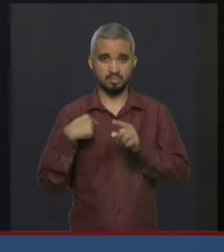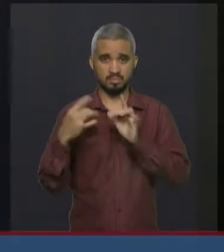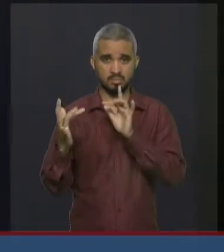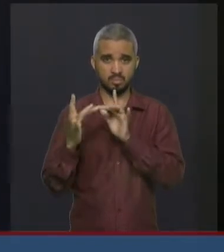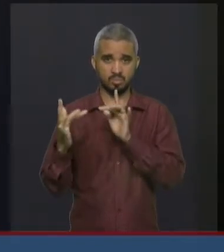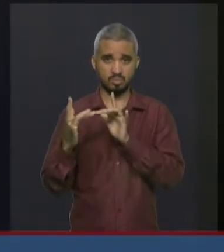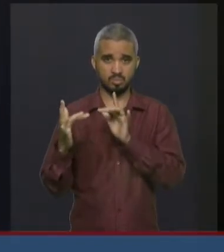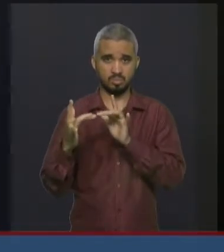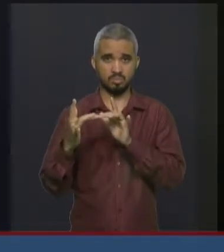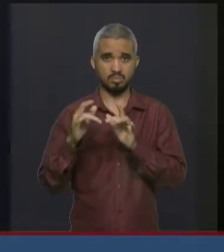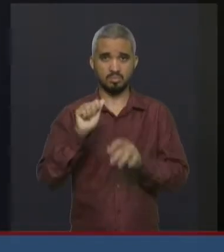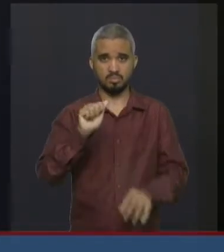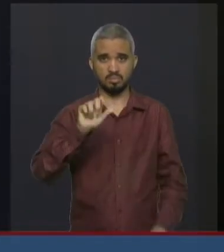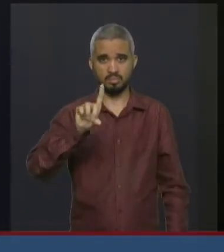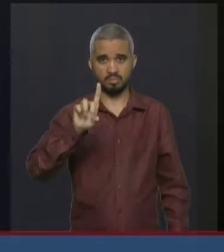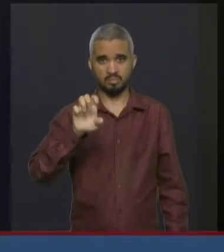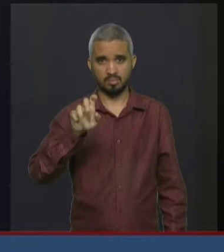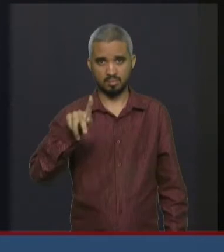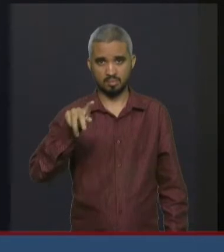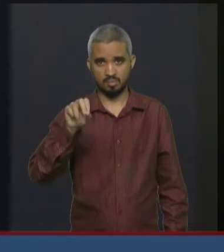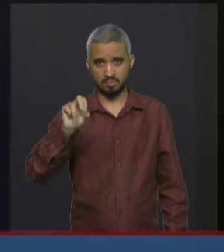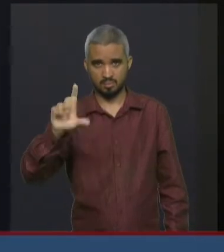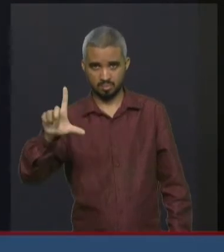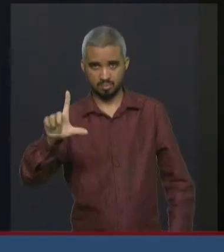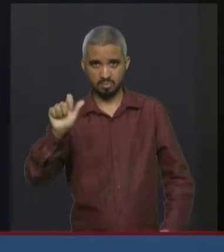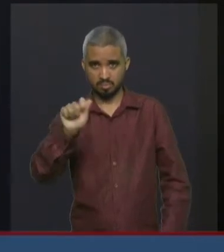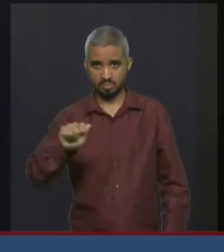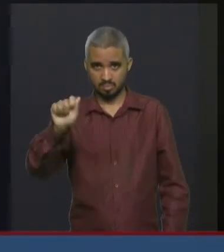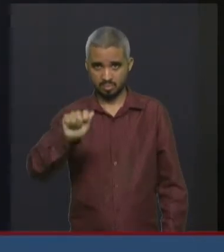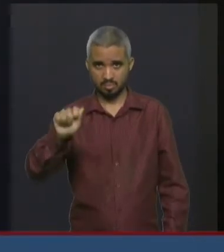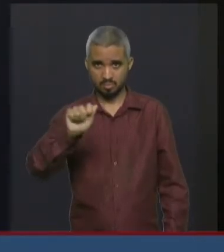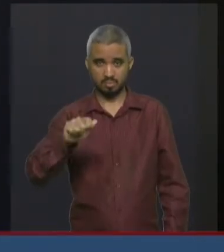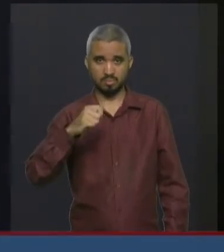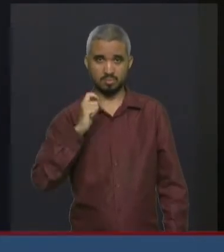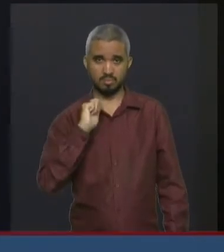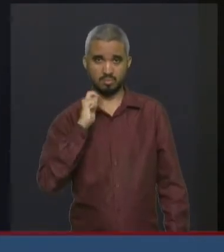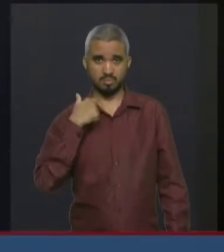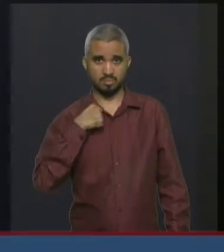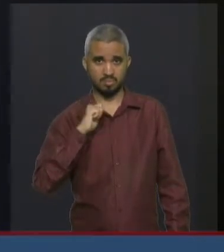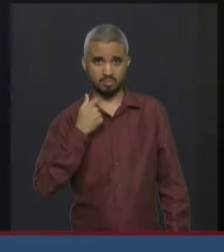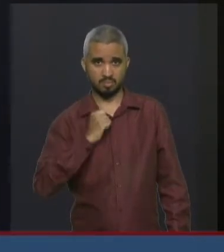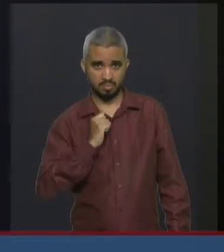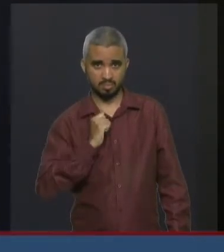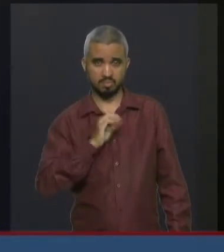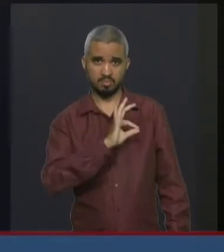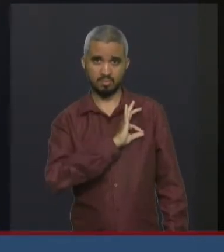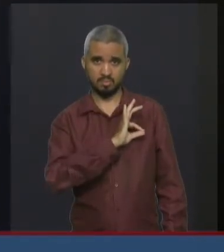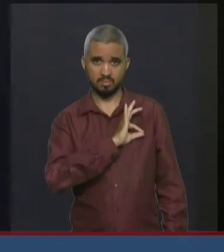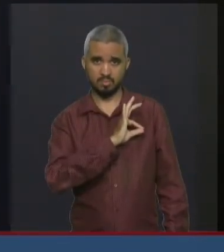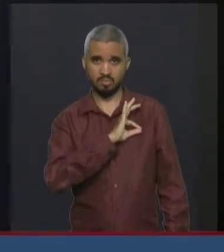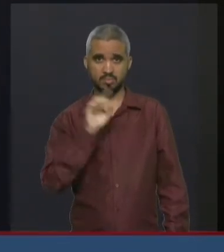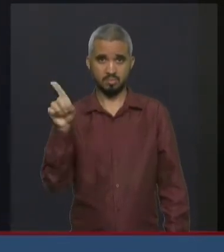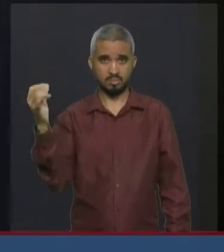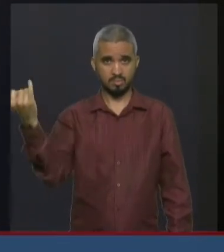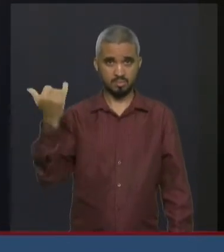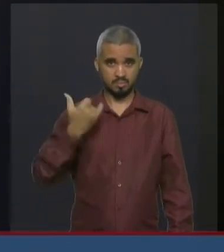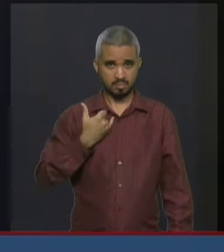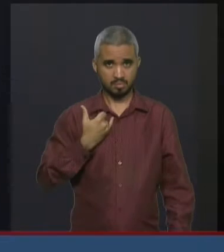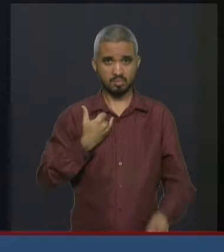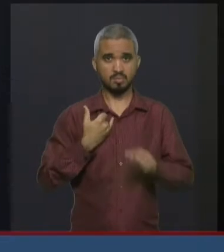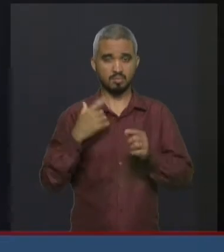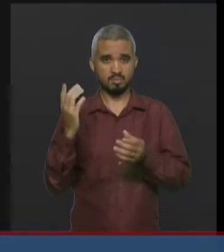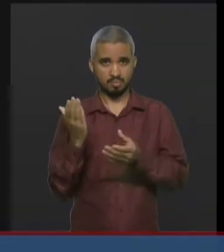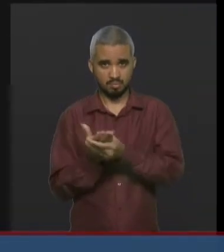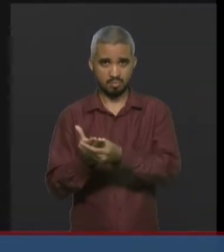de Delegados da Polícia, e eles me comunicaram que estou entrando com uma ação de inconstitucionalidade